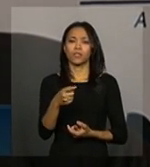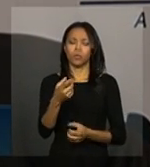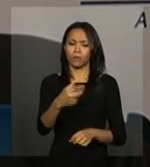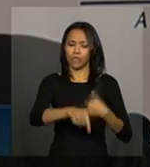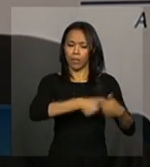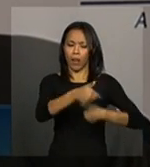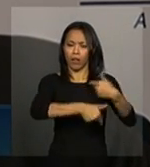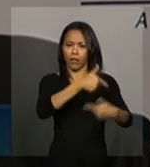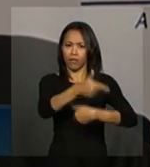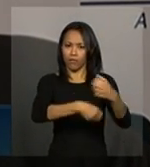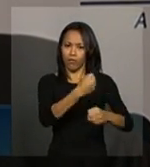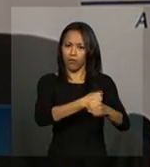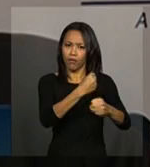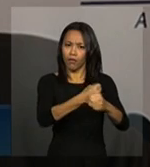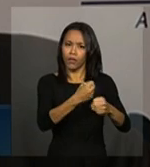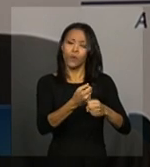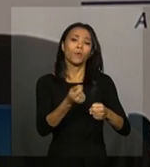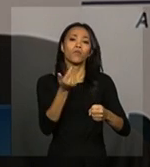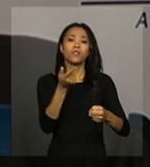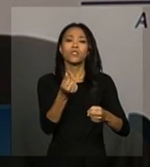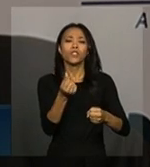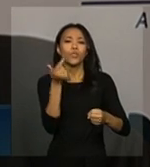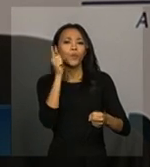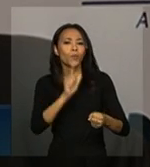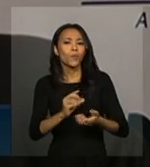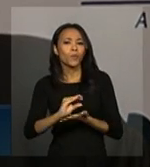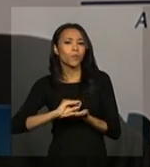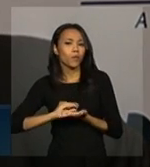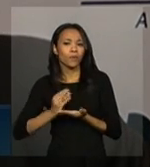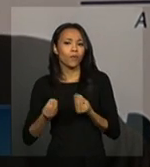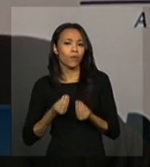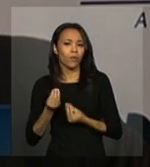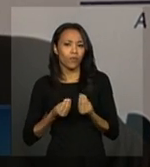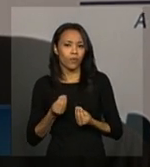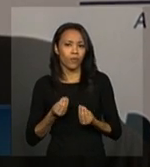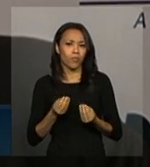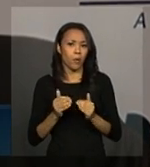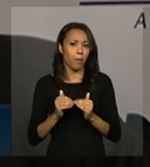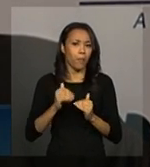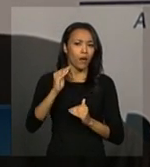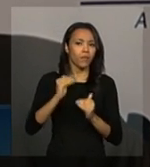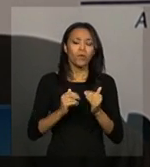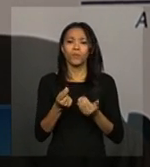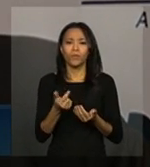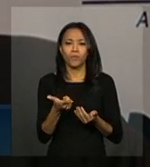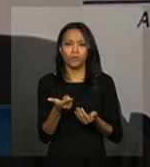investimento aí? Está na casa dos dois dígitos, mais, menos?